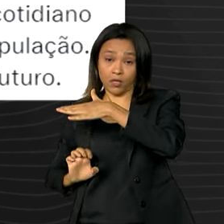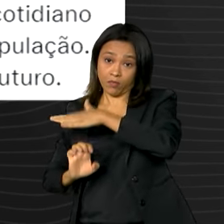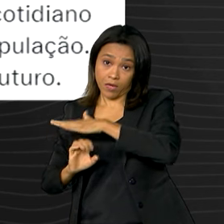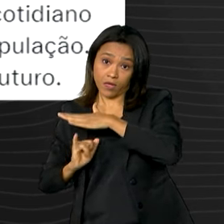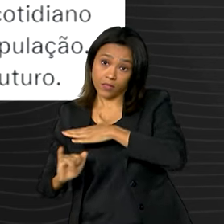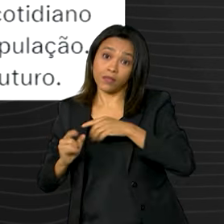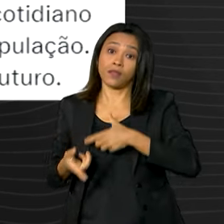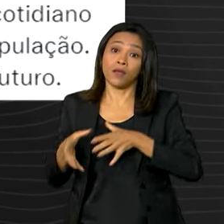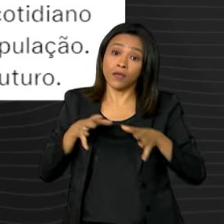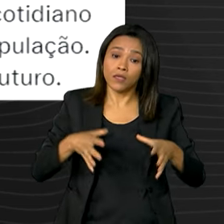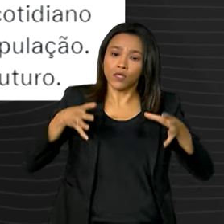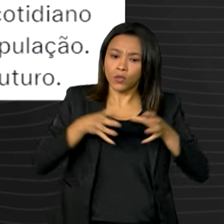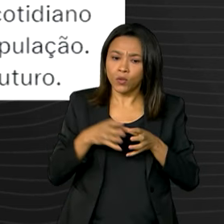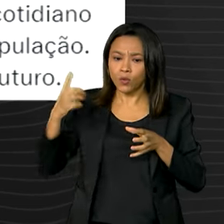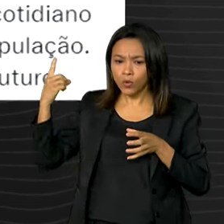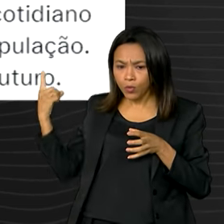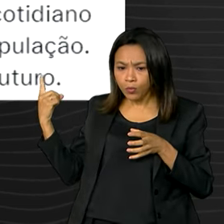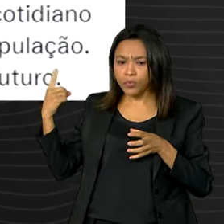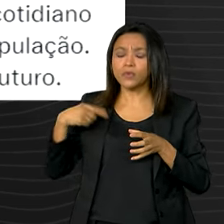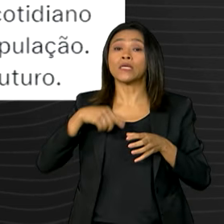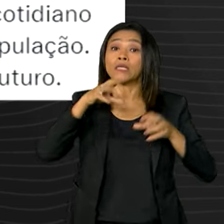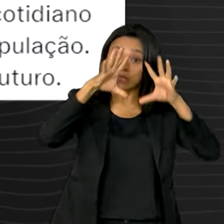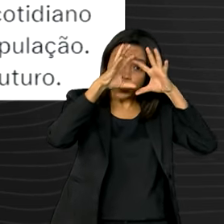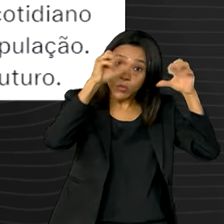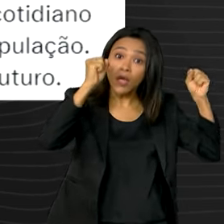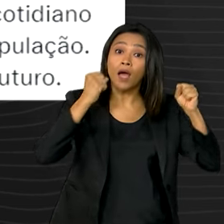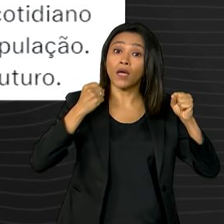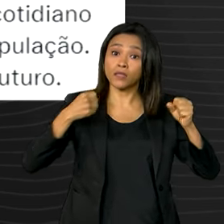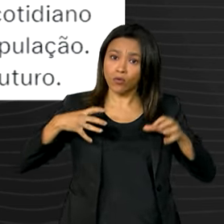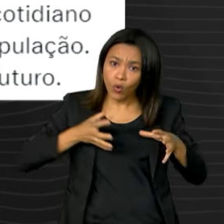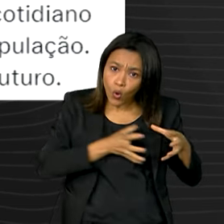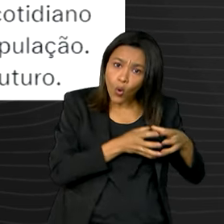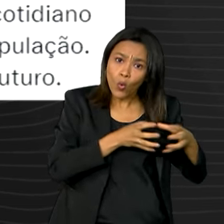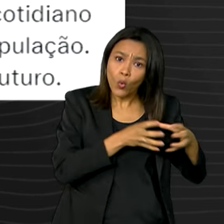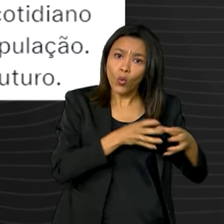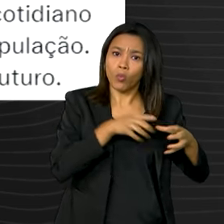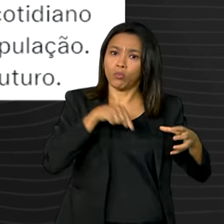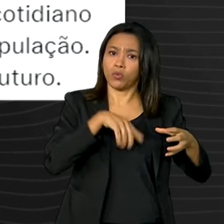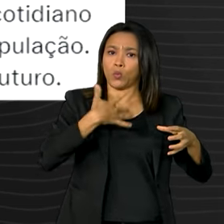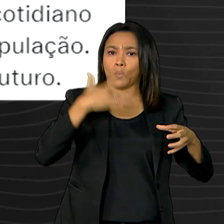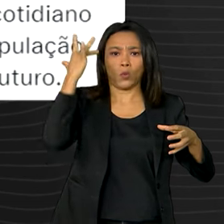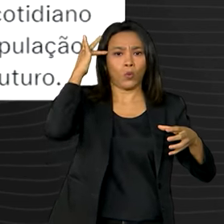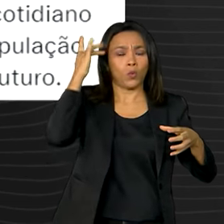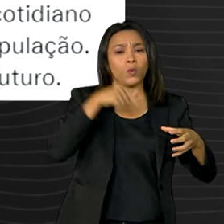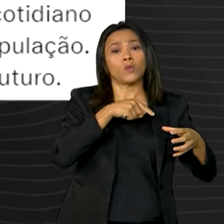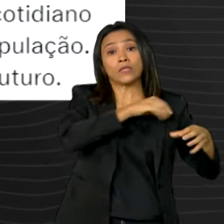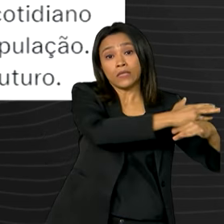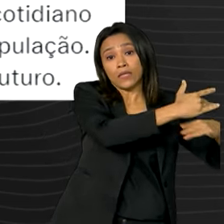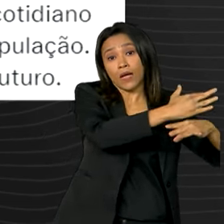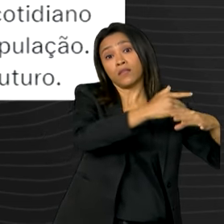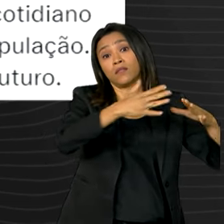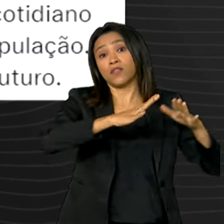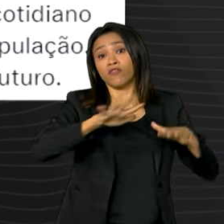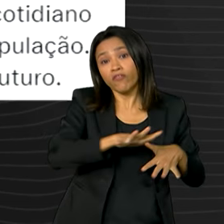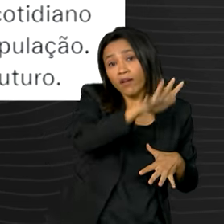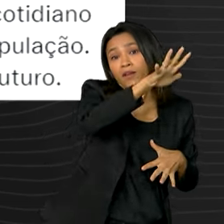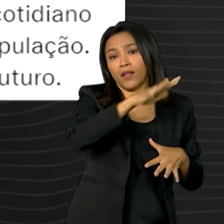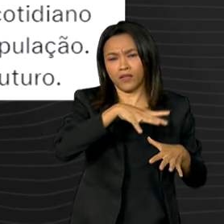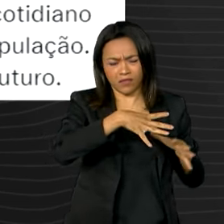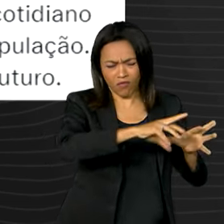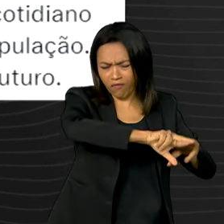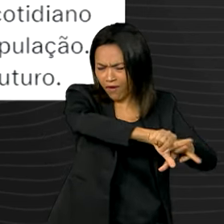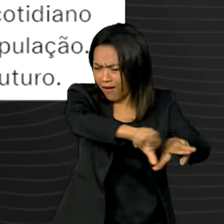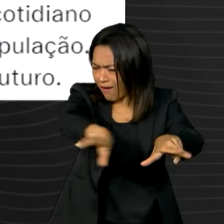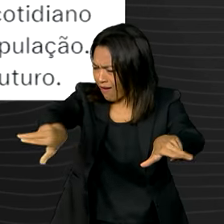business, parlamentos, tribunais de contas, cortes supremas, cidades e favelas. Segundo o